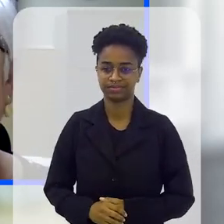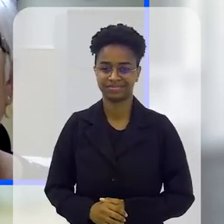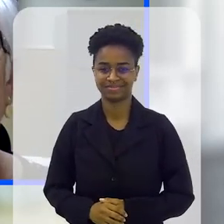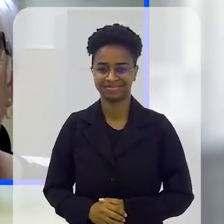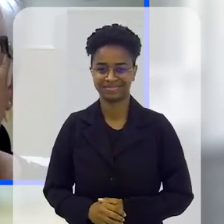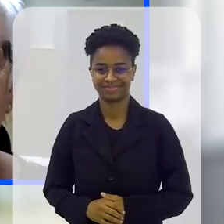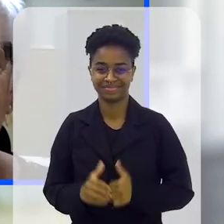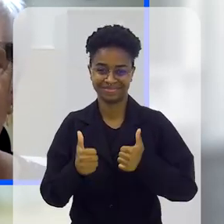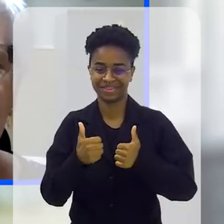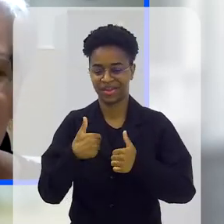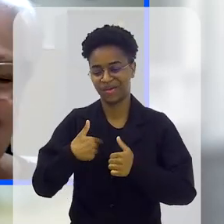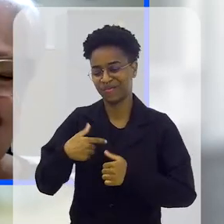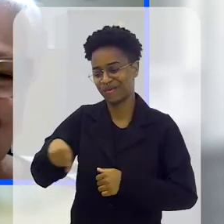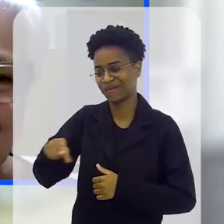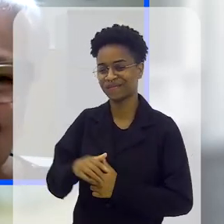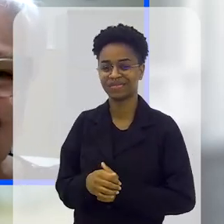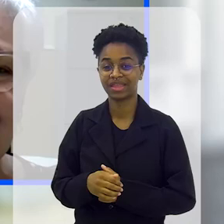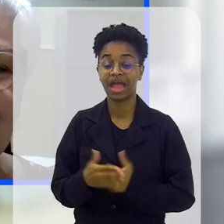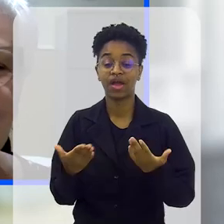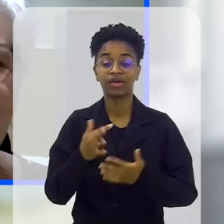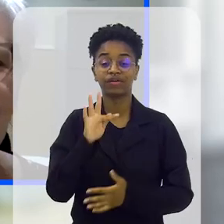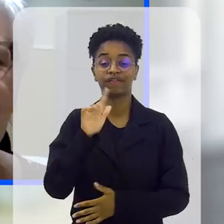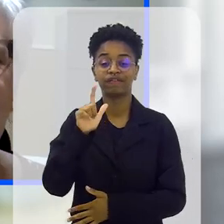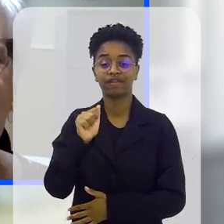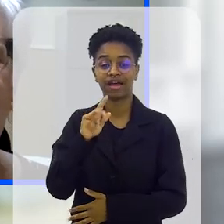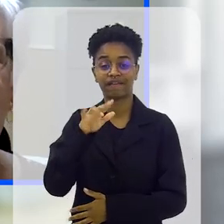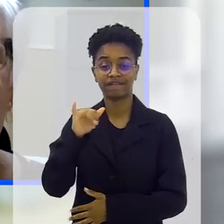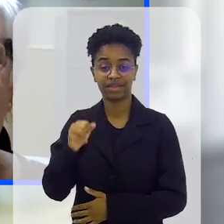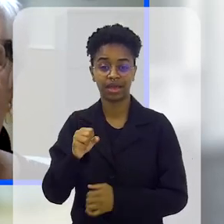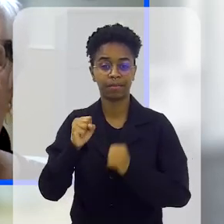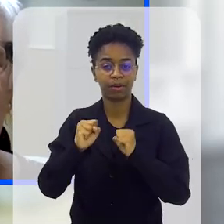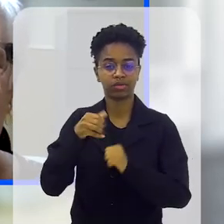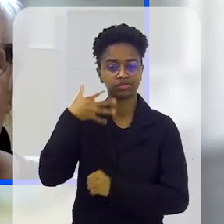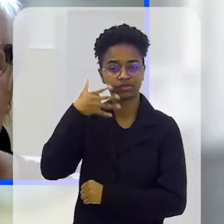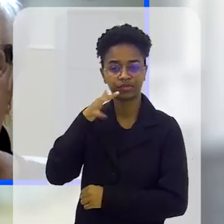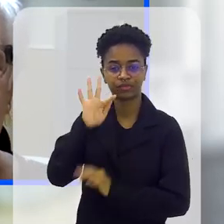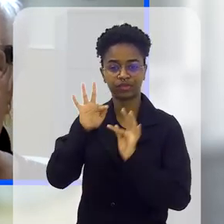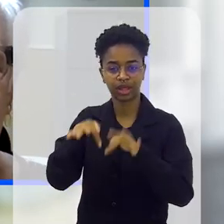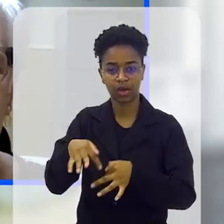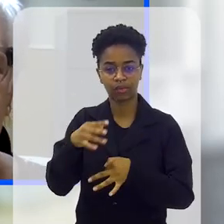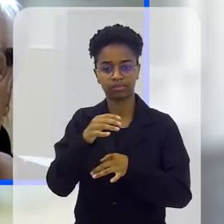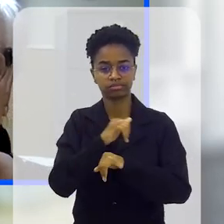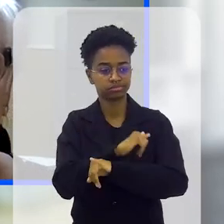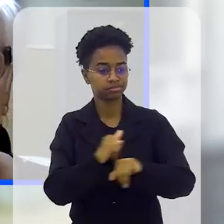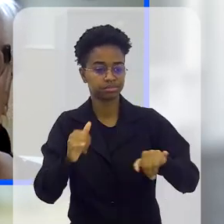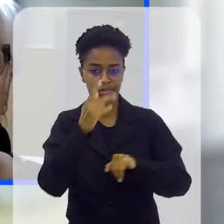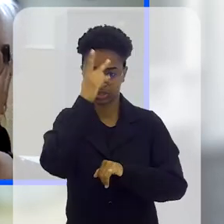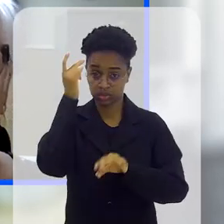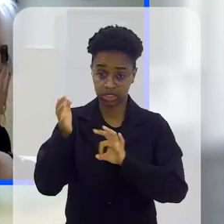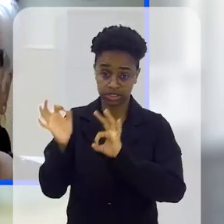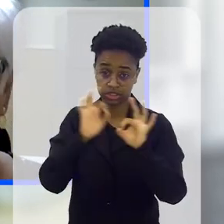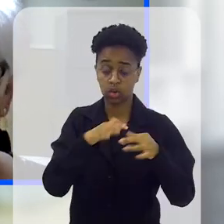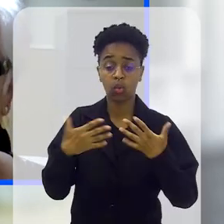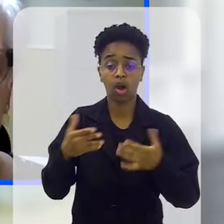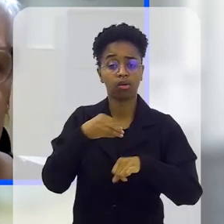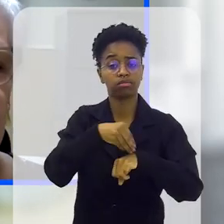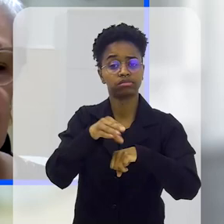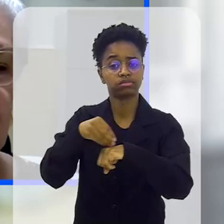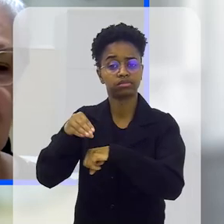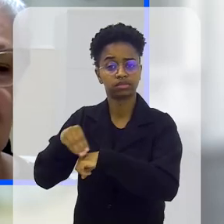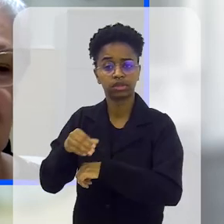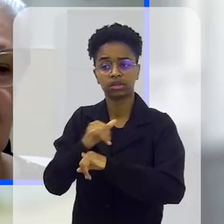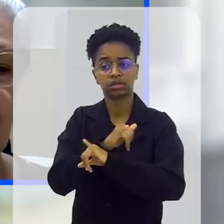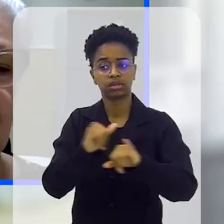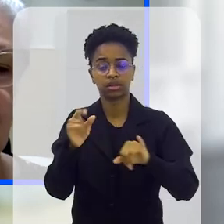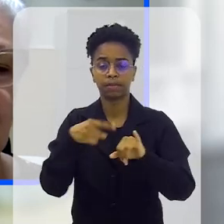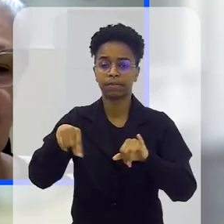colegas. Por favor. Valeu. Faça questão. Doutora Flávia, por favor, suas considerações finais para quem está assistindo a gente,